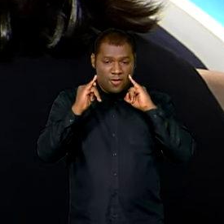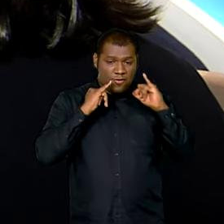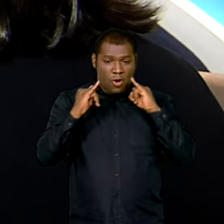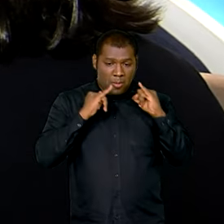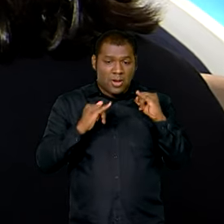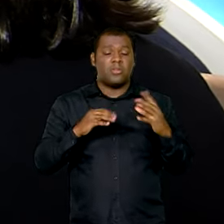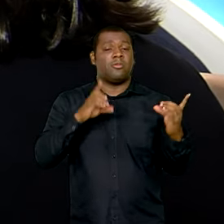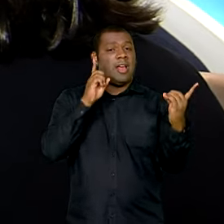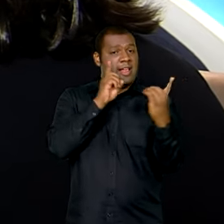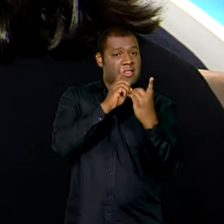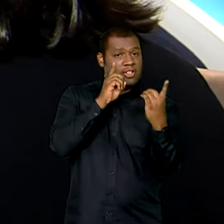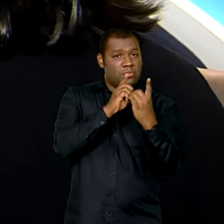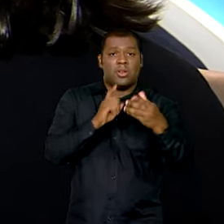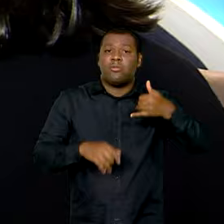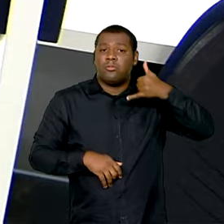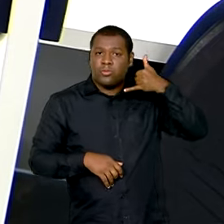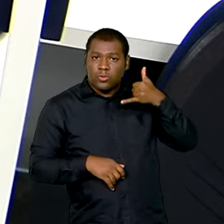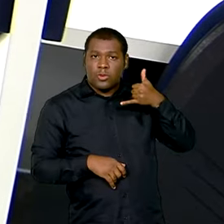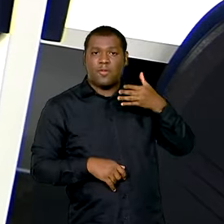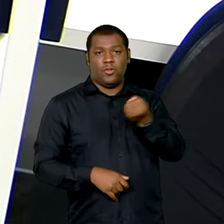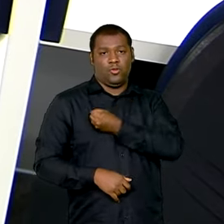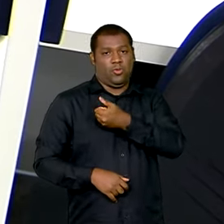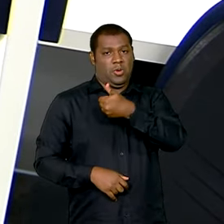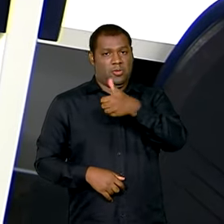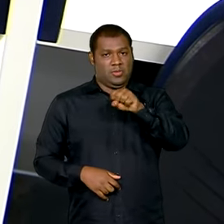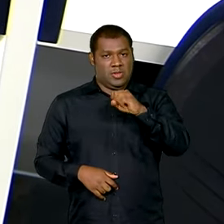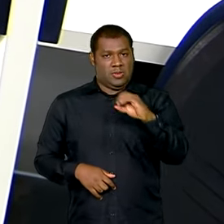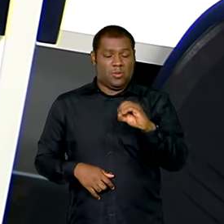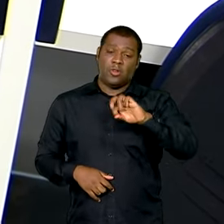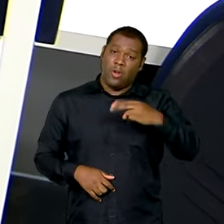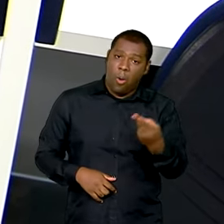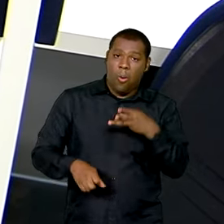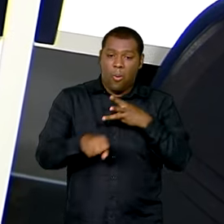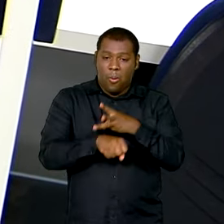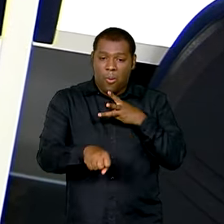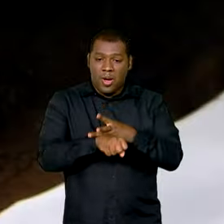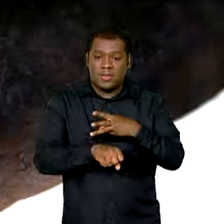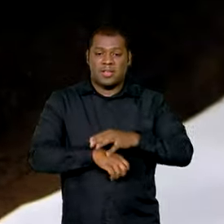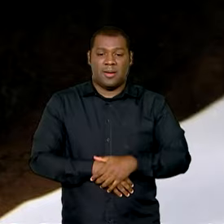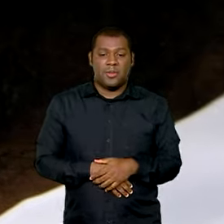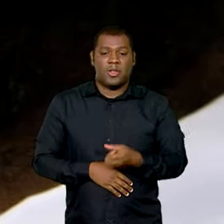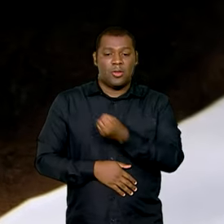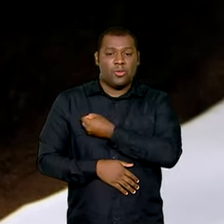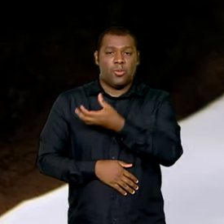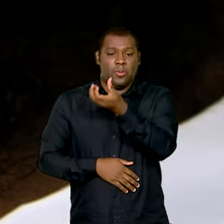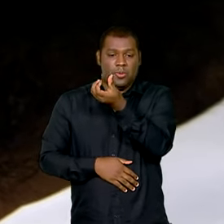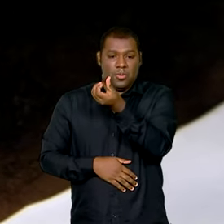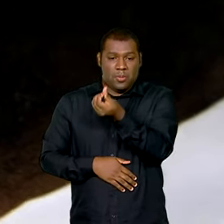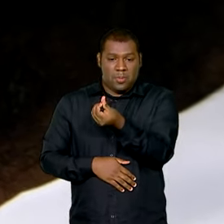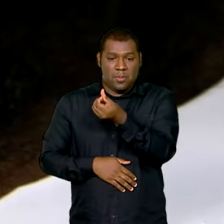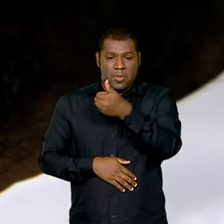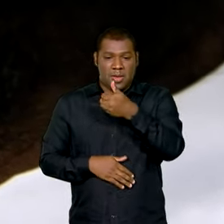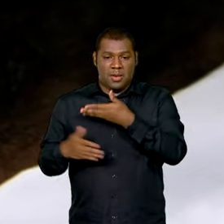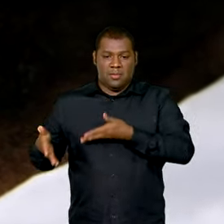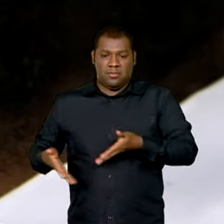atendimento telefônico do Ligue 180 e via WhatsApp pelo 619610180.